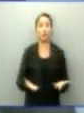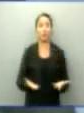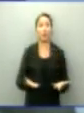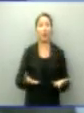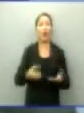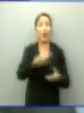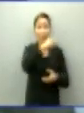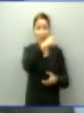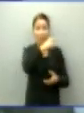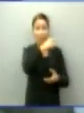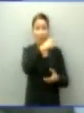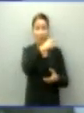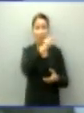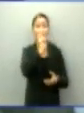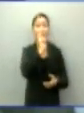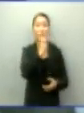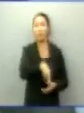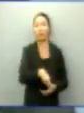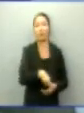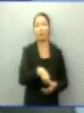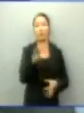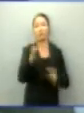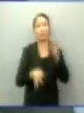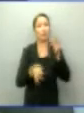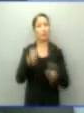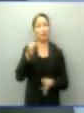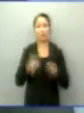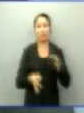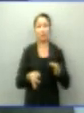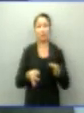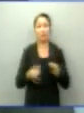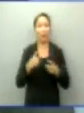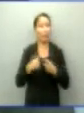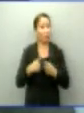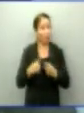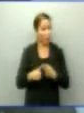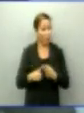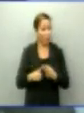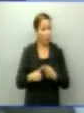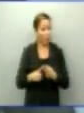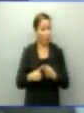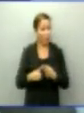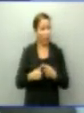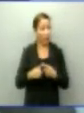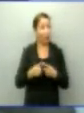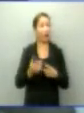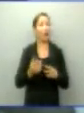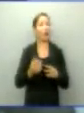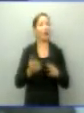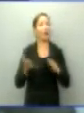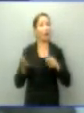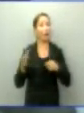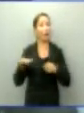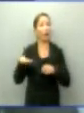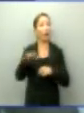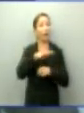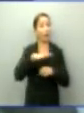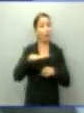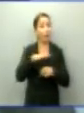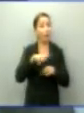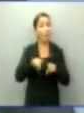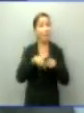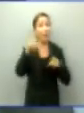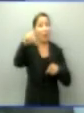As contas dele foram rejeitadas pela Justiça Eleitoral, não por questões formais. Aliás, o candidato do PT recebeu